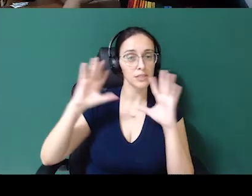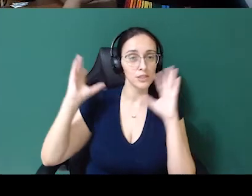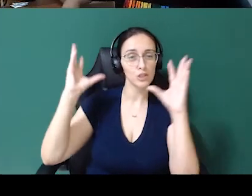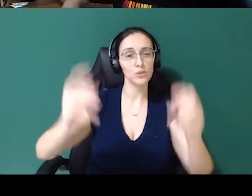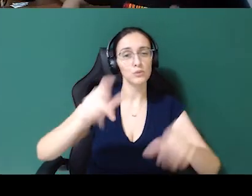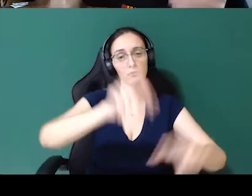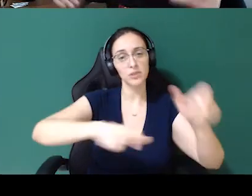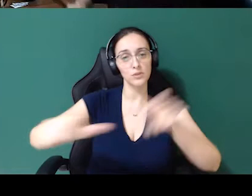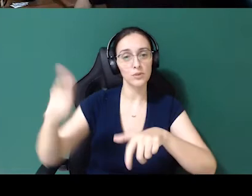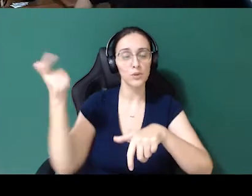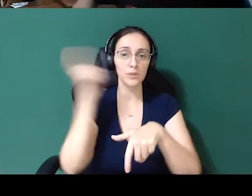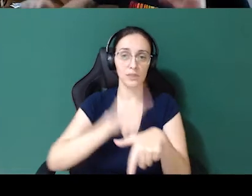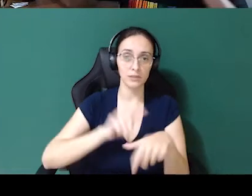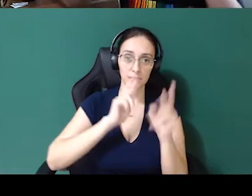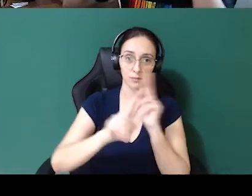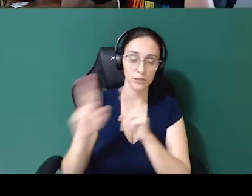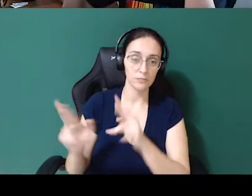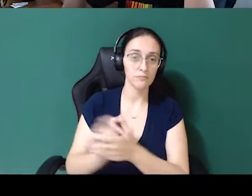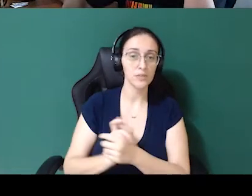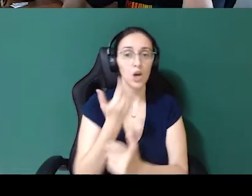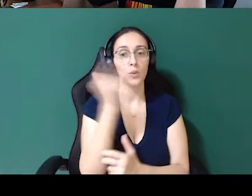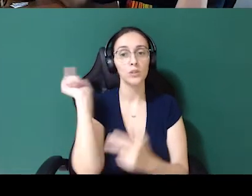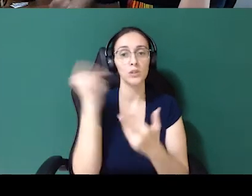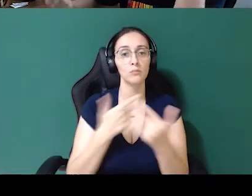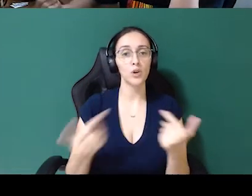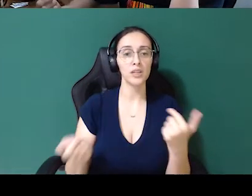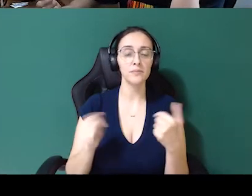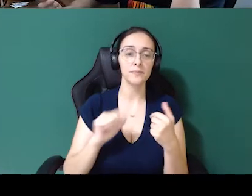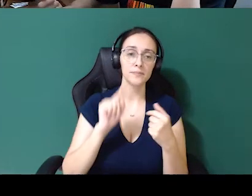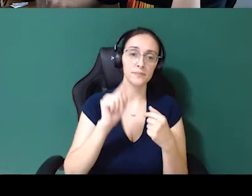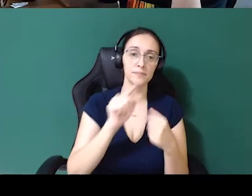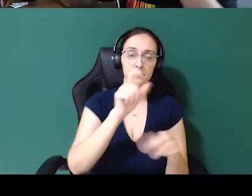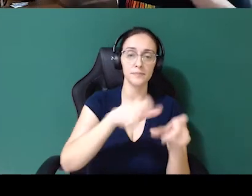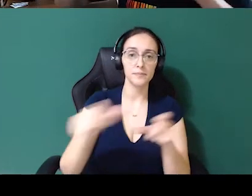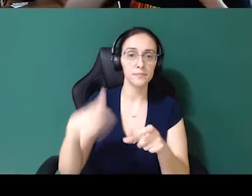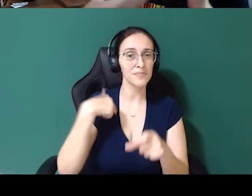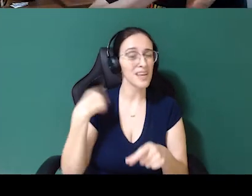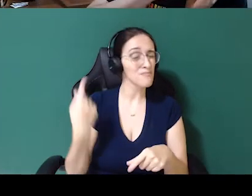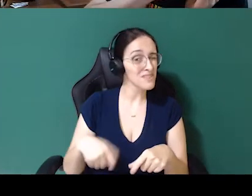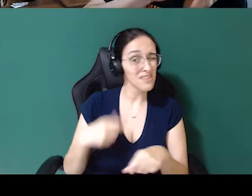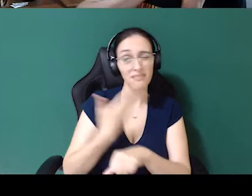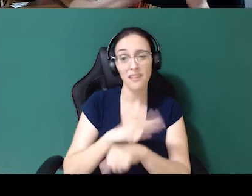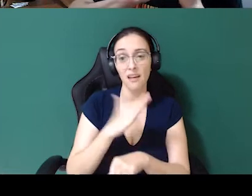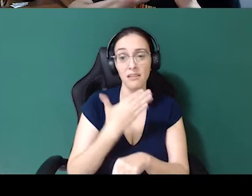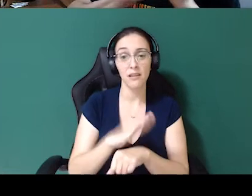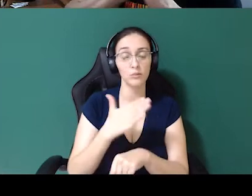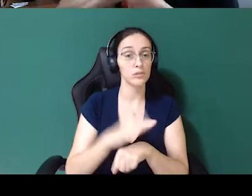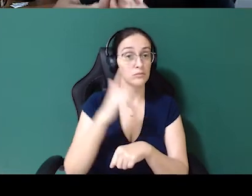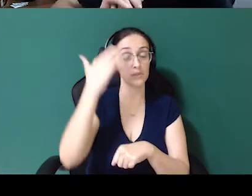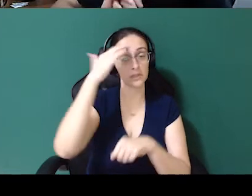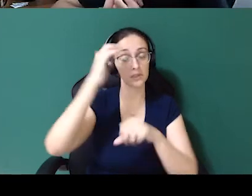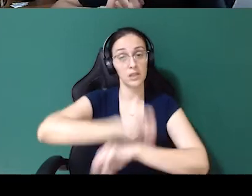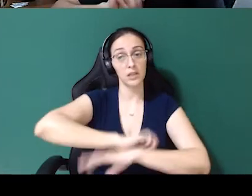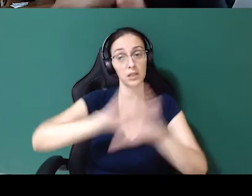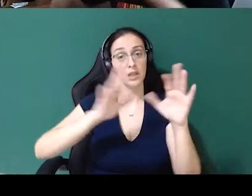pessoas realmente conseguirem responder. Outro ponto é que as pessoas precisam ter o mínimo treinamento para entender